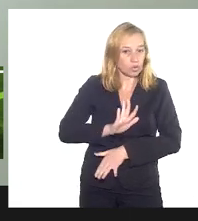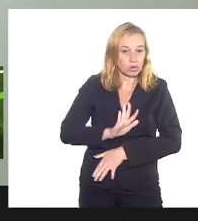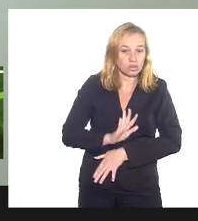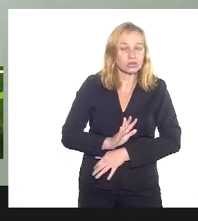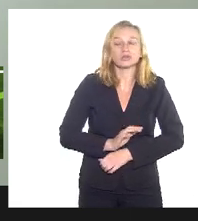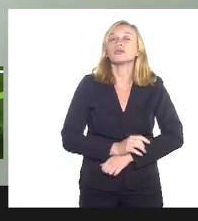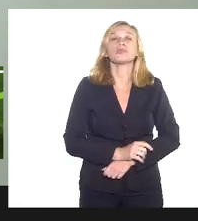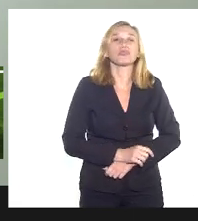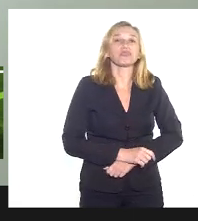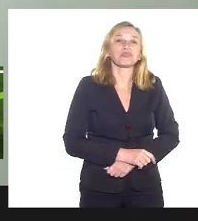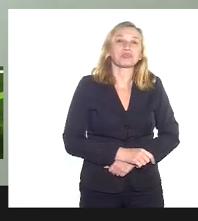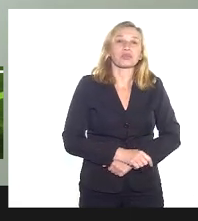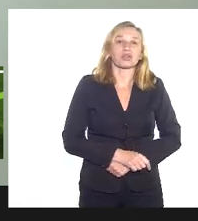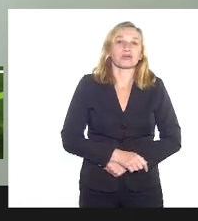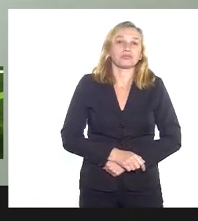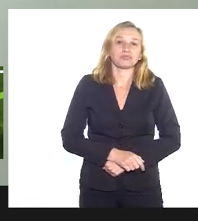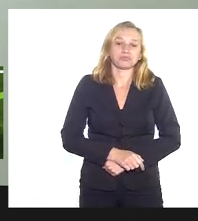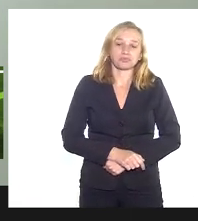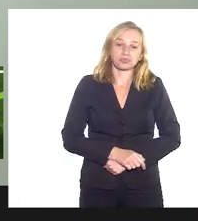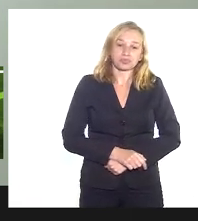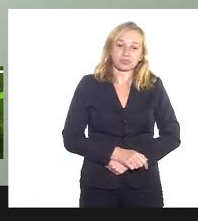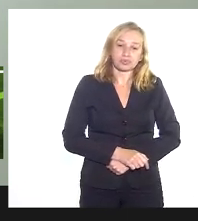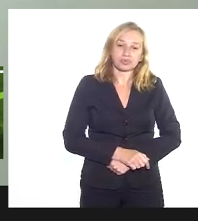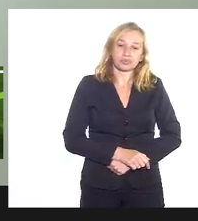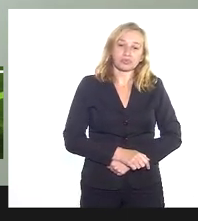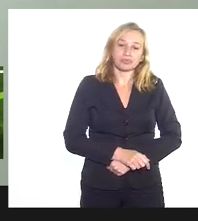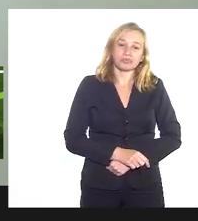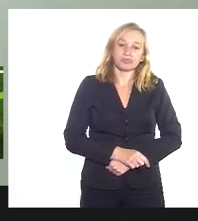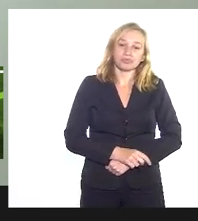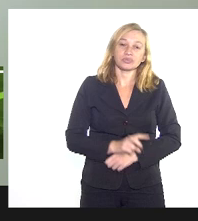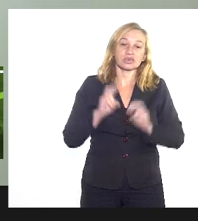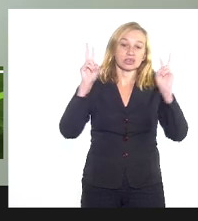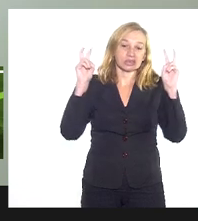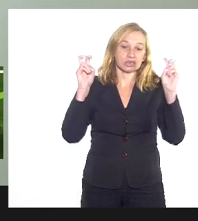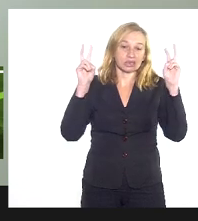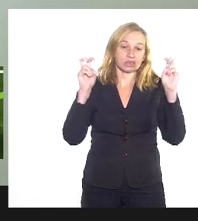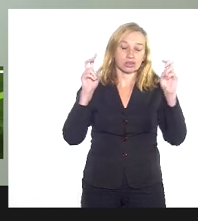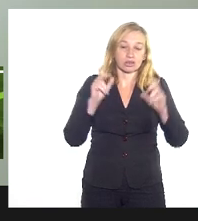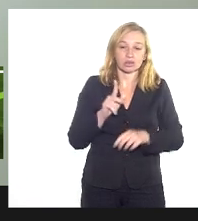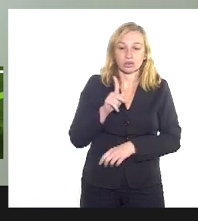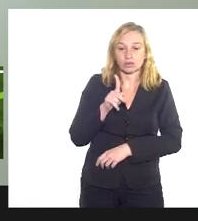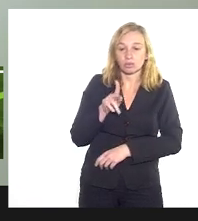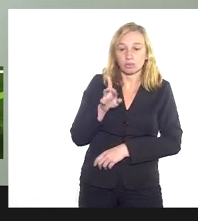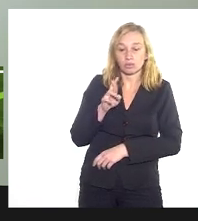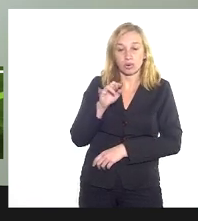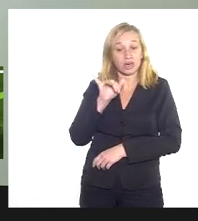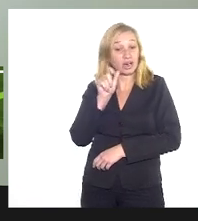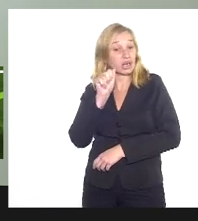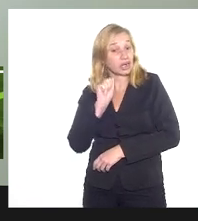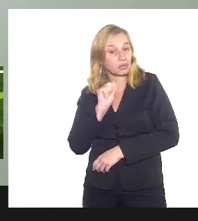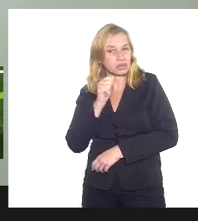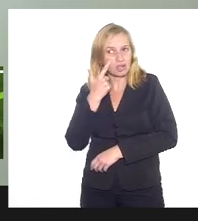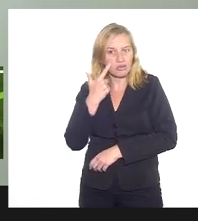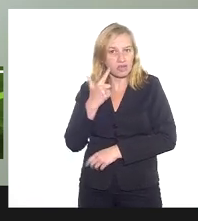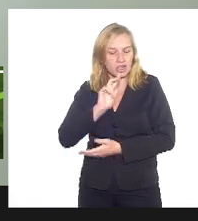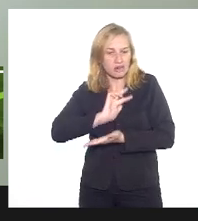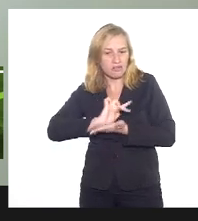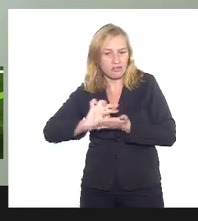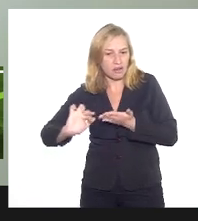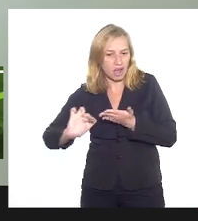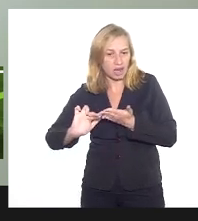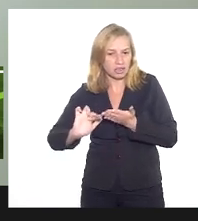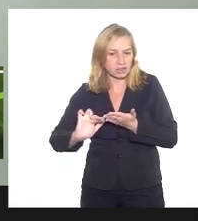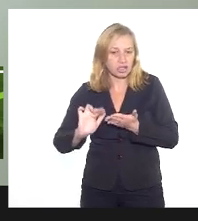então, para além disso, essa questão do programa, você vê que vários, vários dos nossos participantes